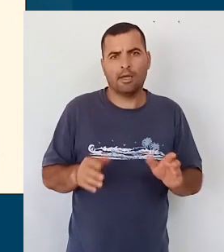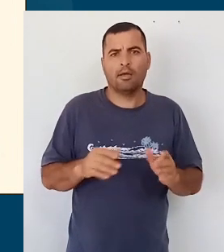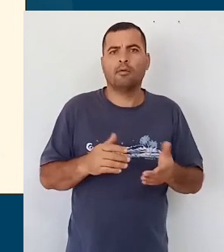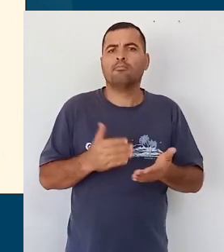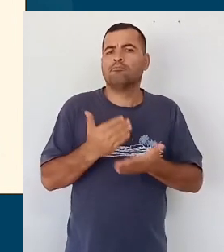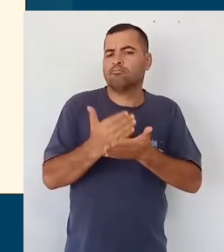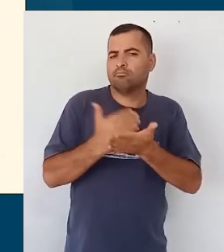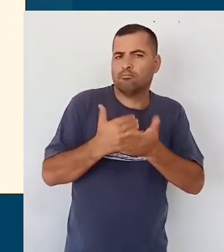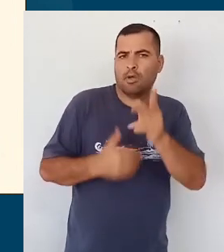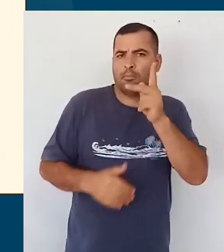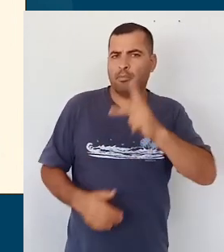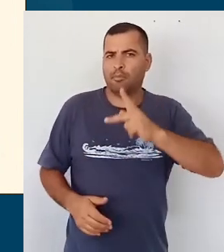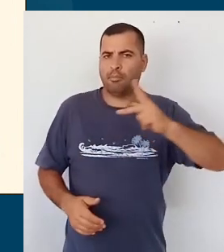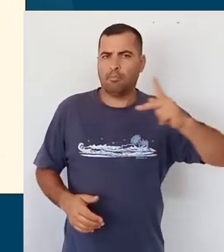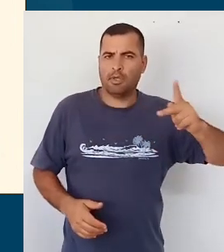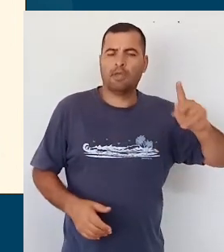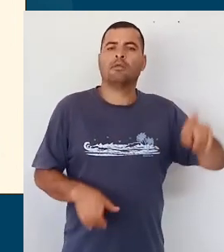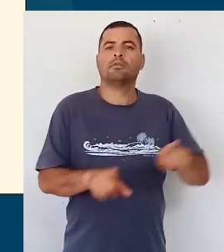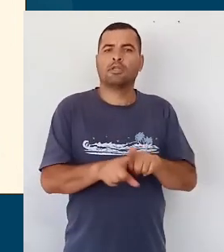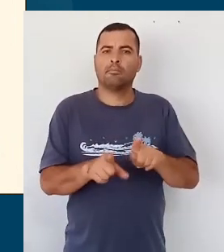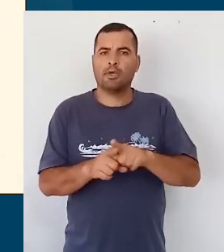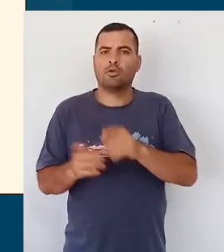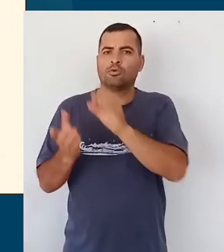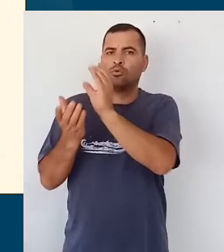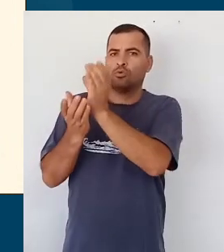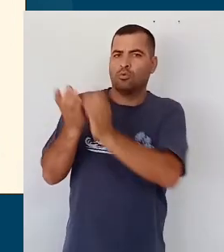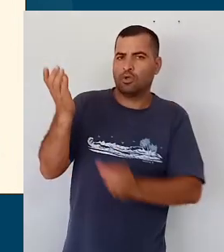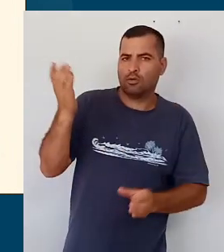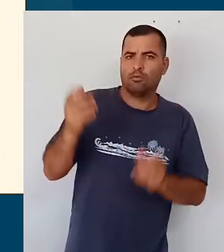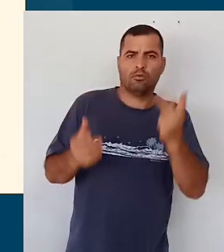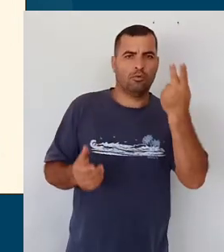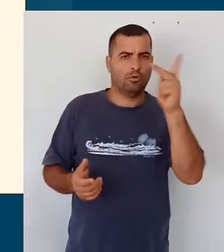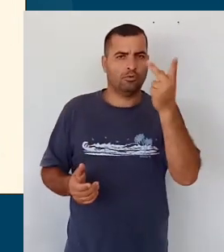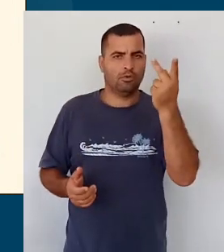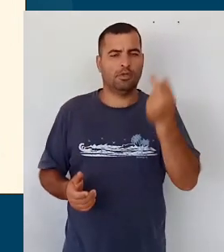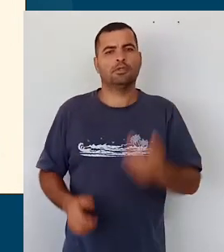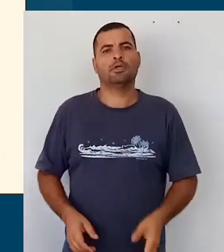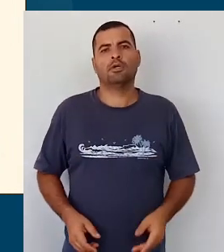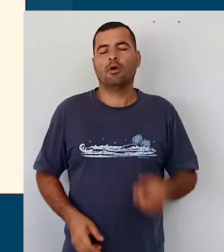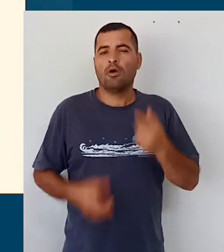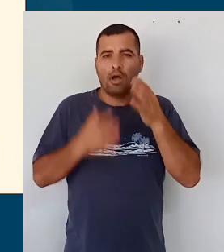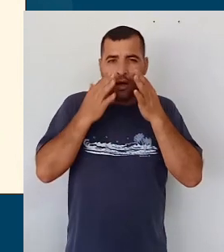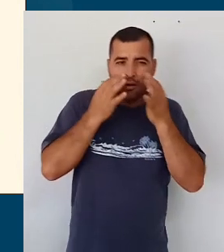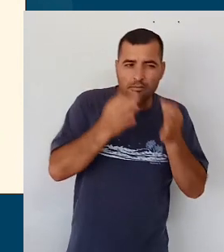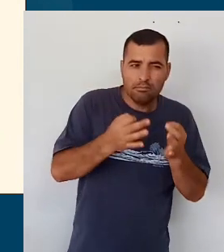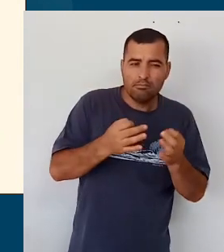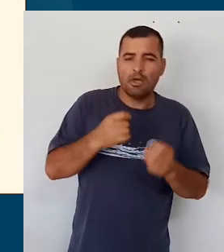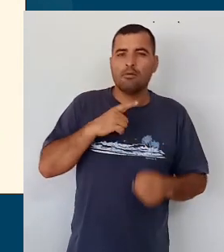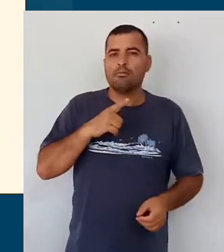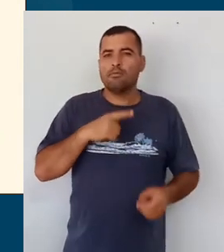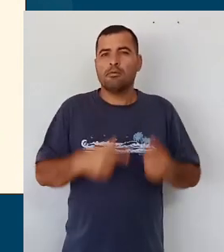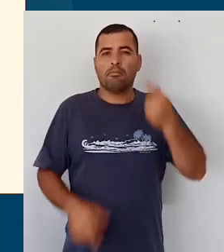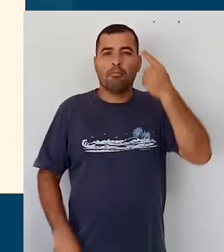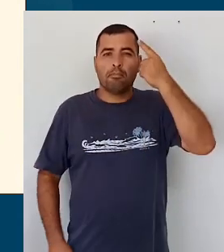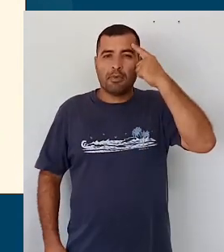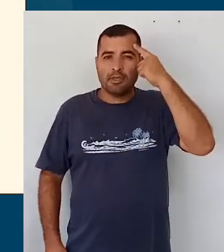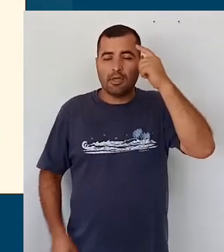pedagógica do currículo de Hortolândia, e, observando isso, pensar nos seus projetos,